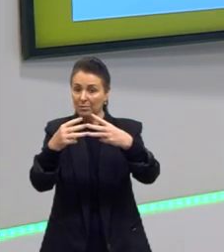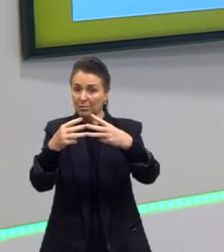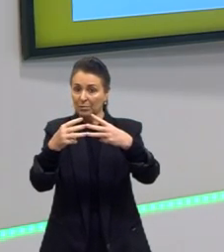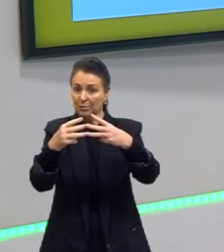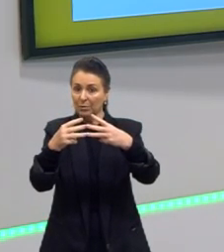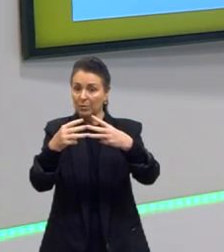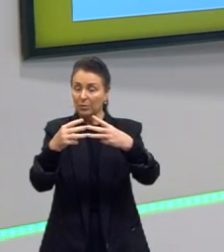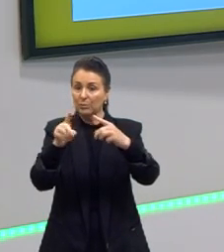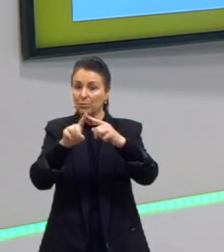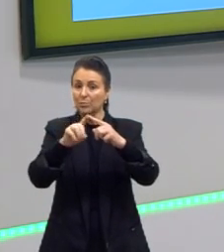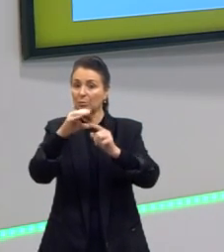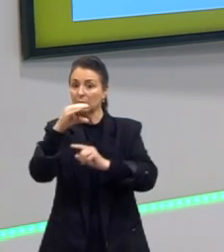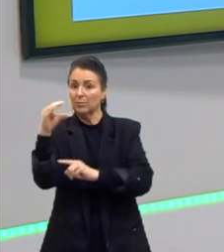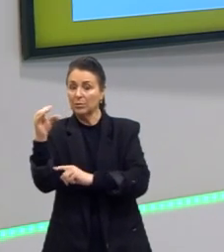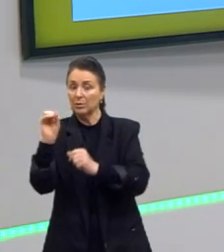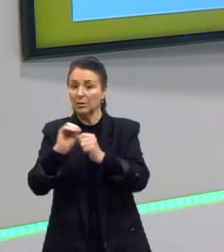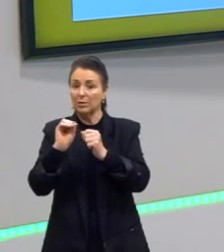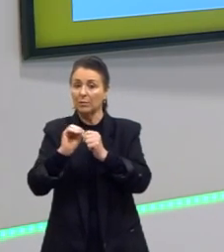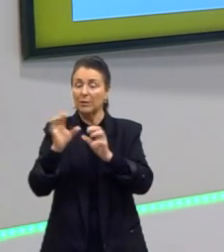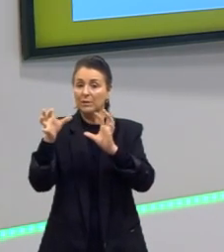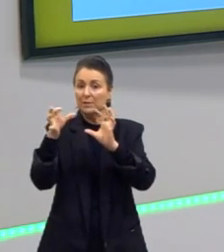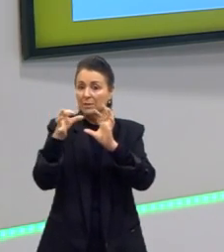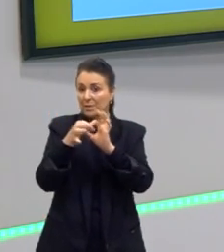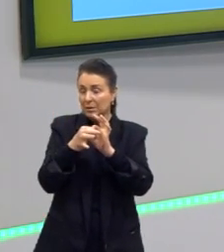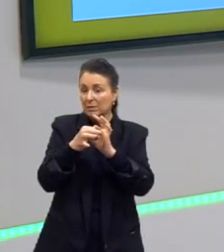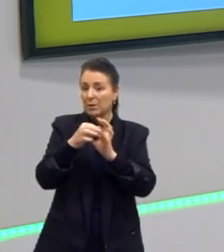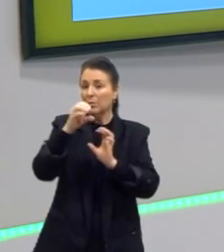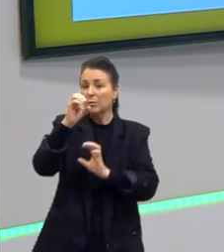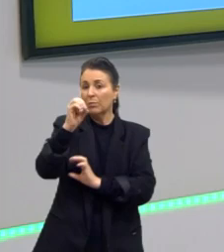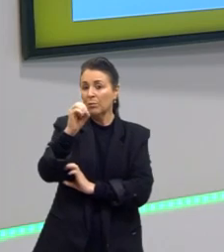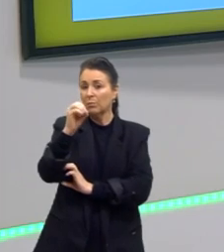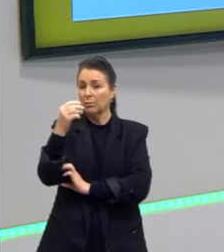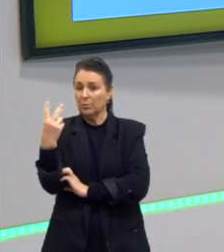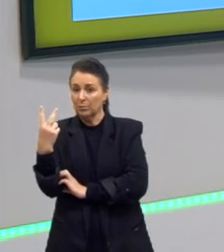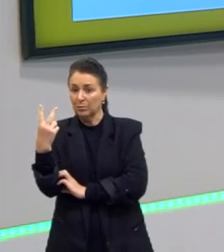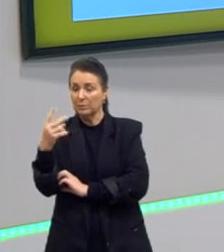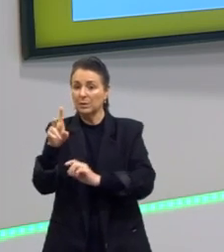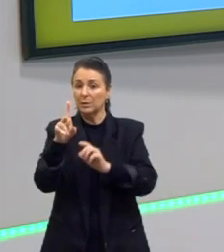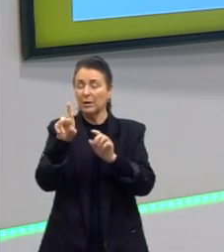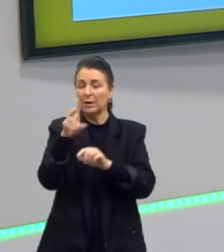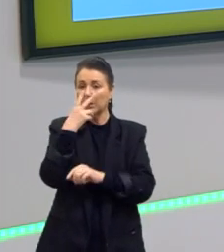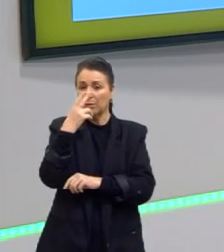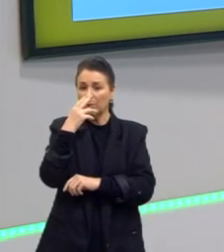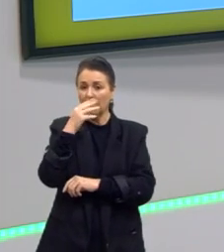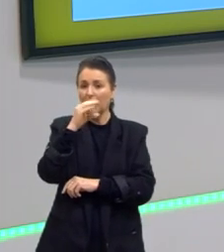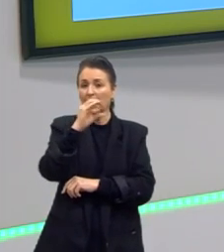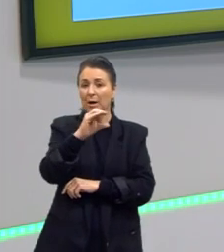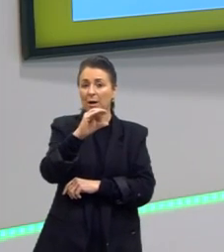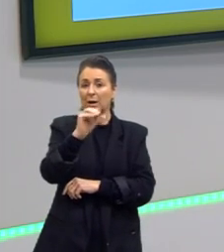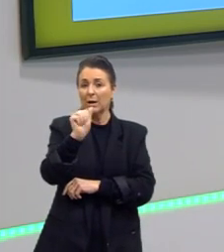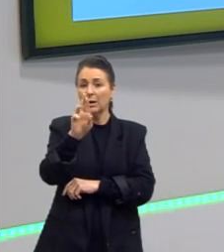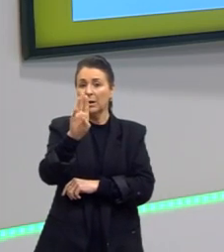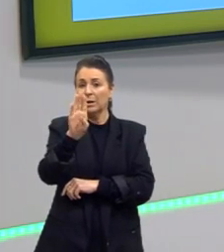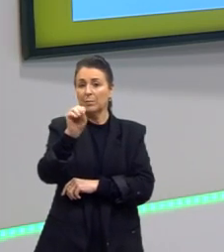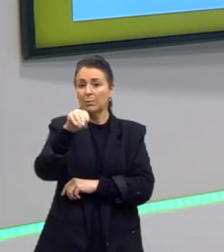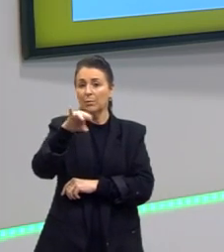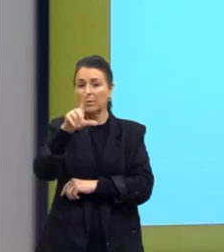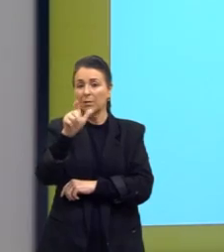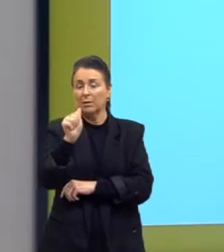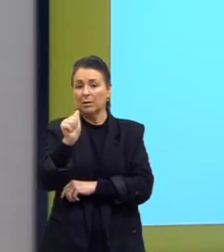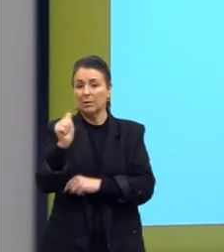o átomo de carbono faz ligação com o oxigênio, por exemplo, no caso da carbonila, tá? Então, ligação